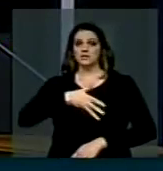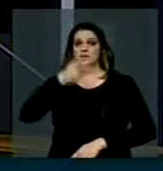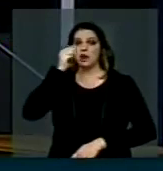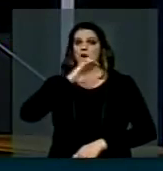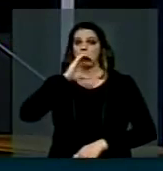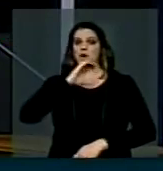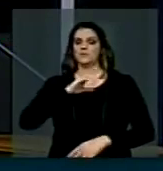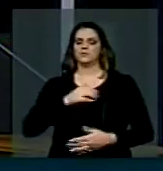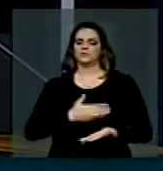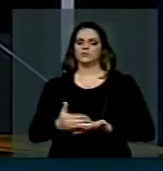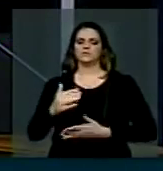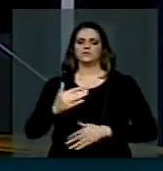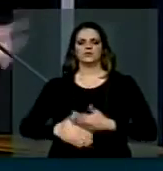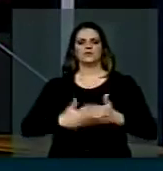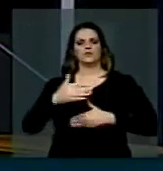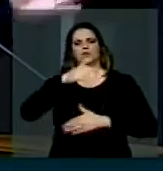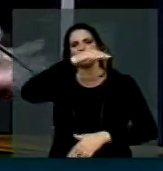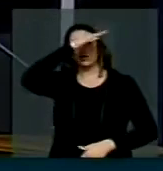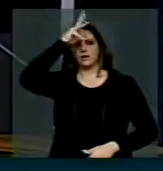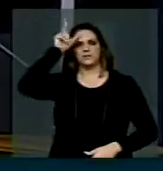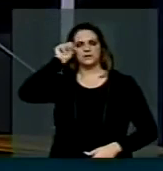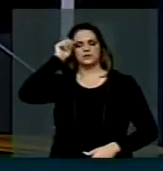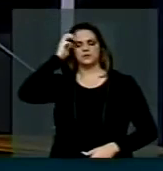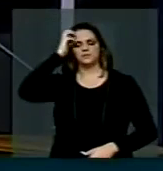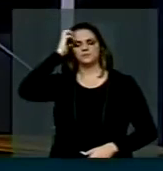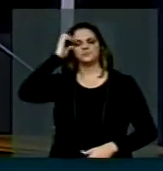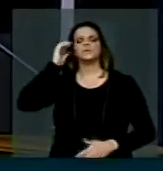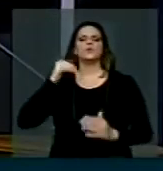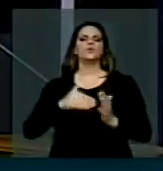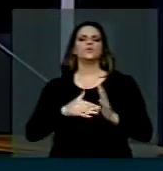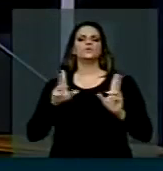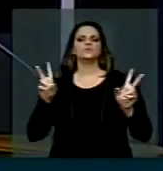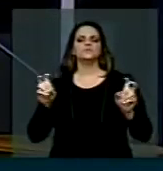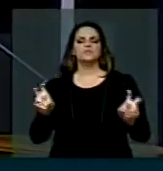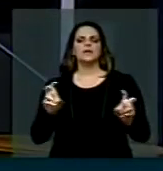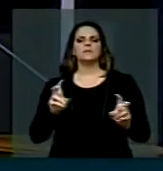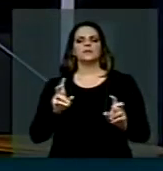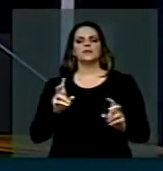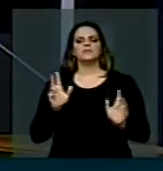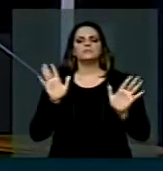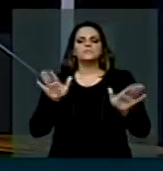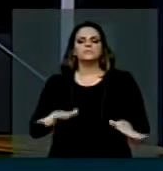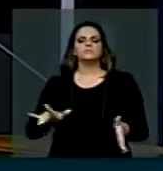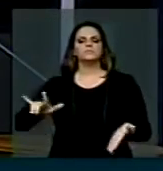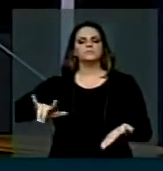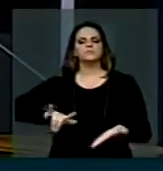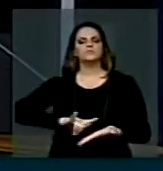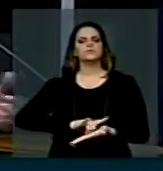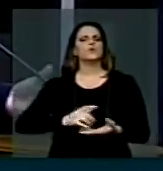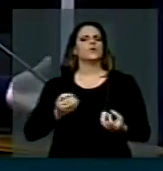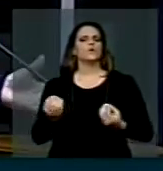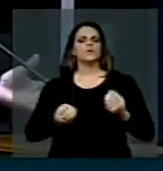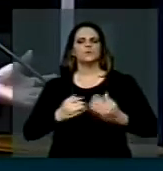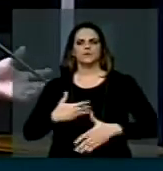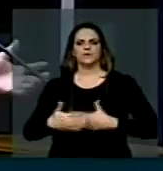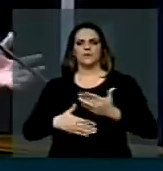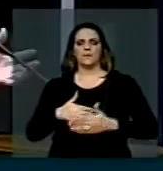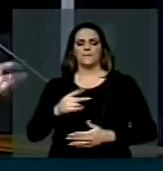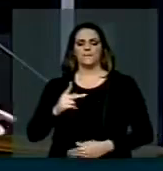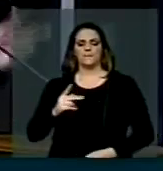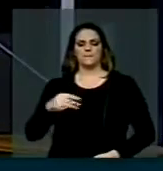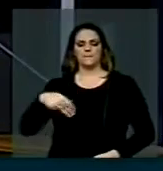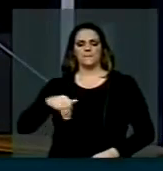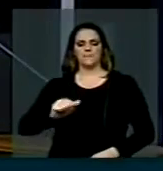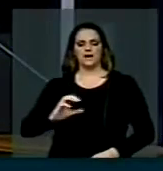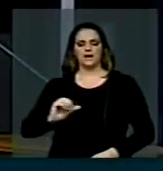para desenvolver a Amazônia. Por último, o painel sobre aeroportos, as asas do desenvolvimento. Nosso aeroporto de Macapá, deputado